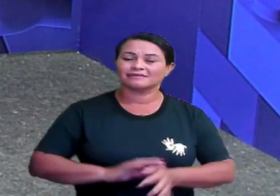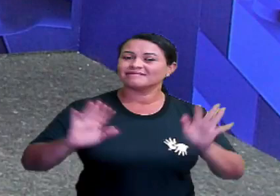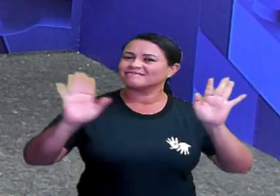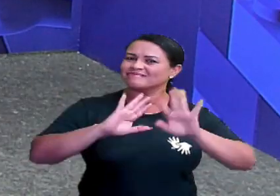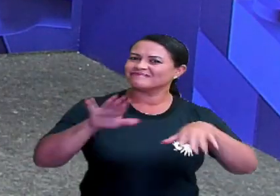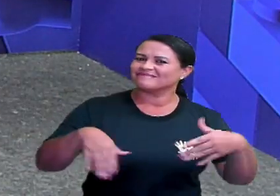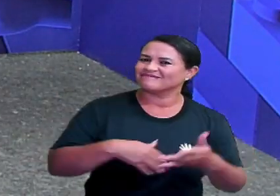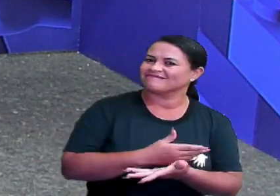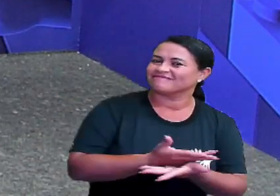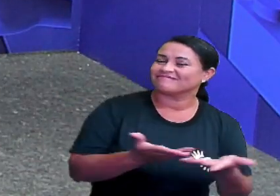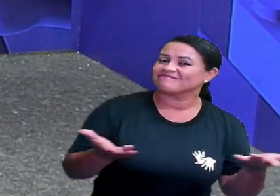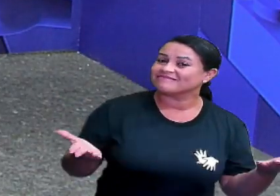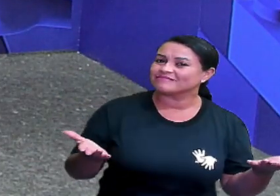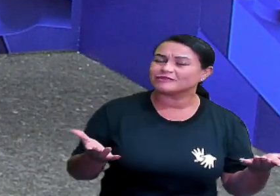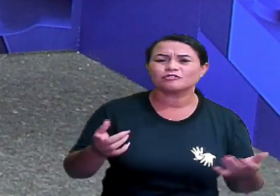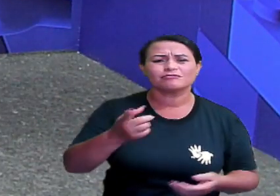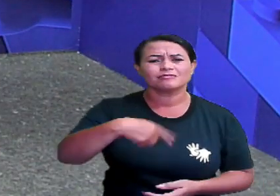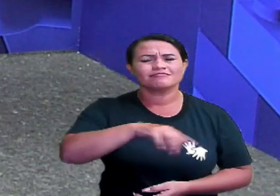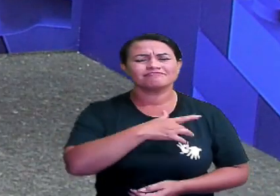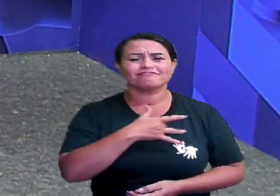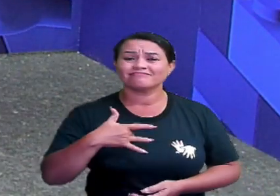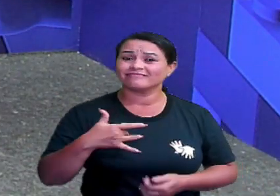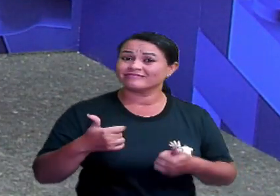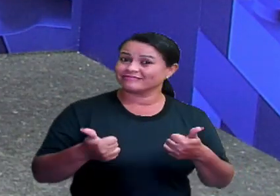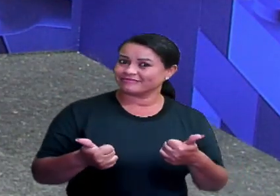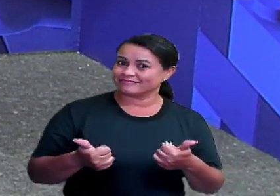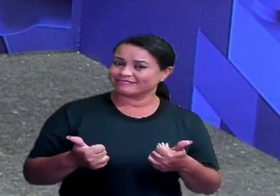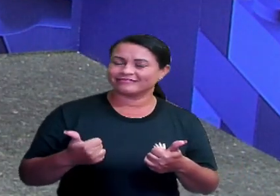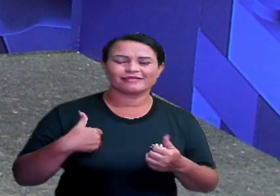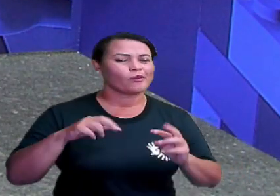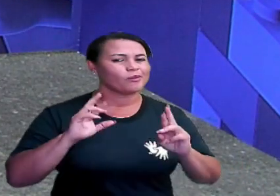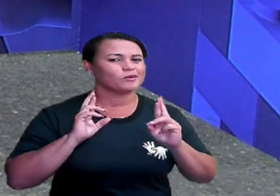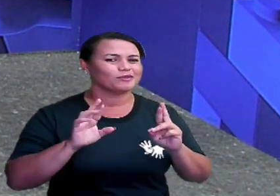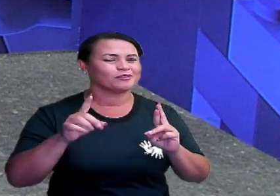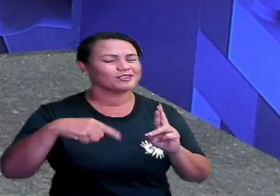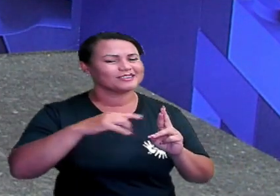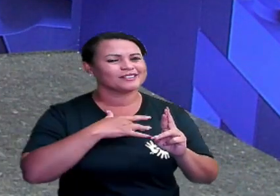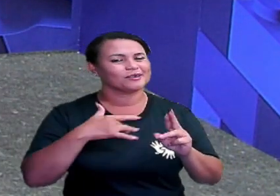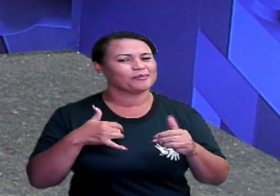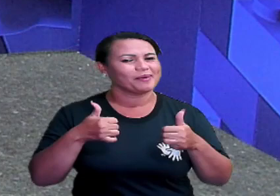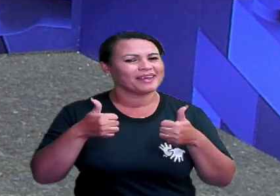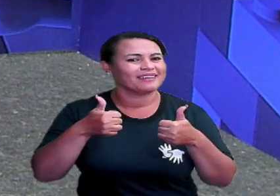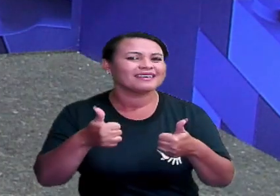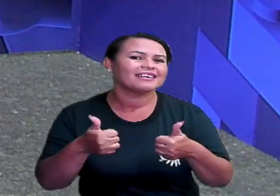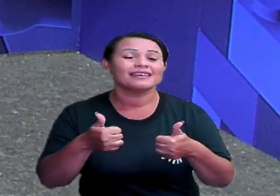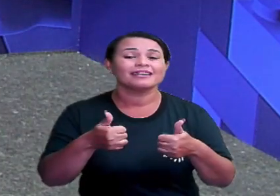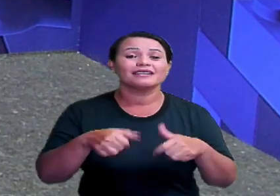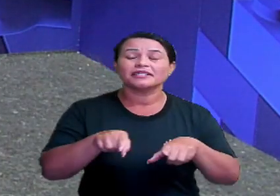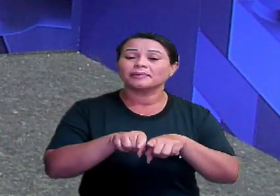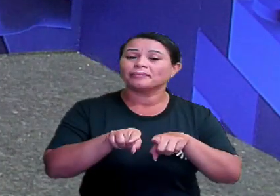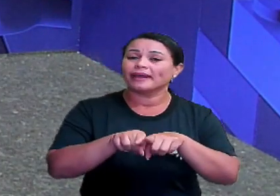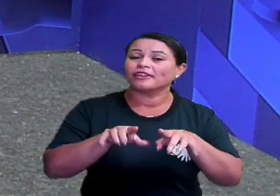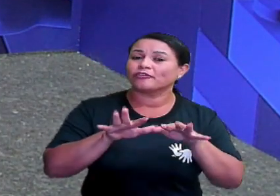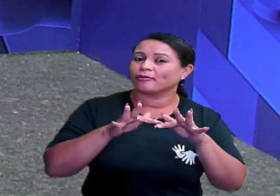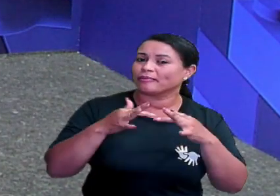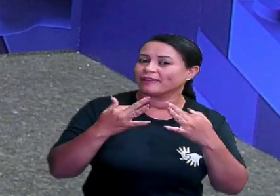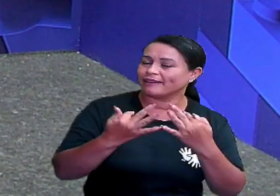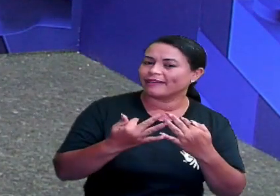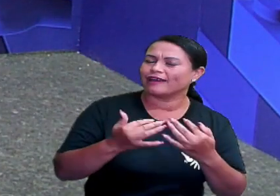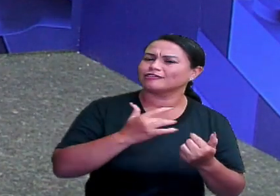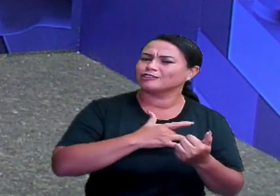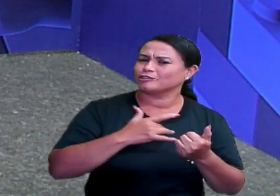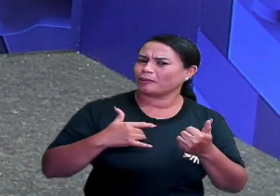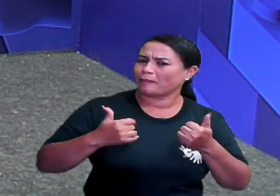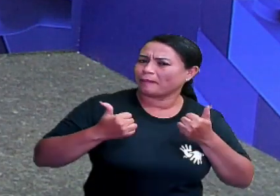Olá pessoal, como é que vocês estão? Eu espero que vocês estejam bem, que os familiares de vocês estejam